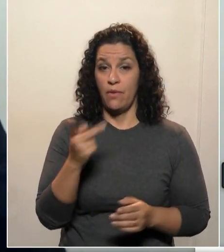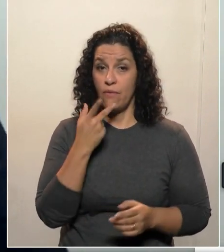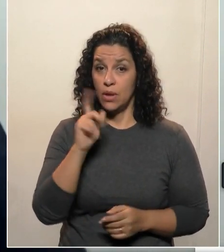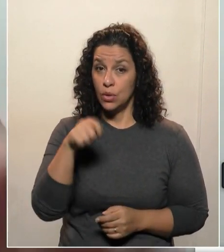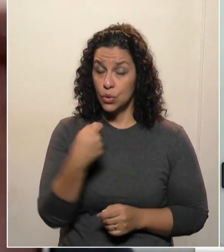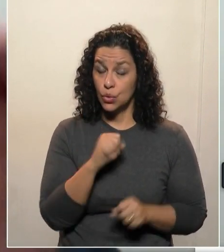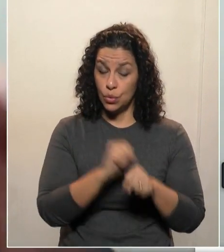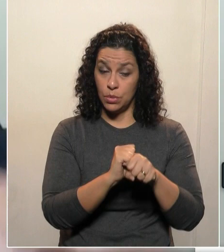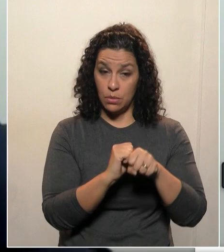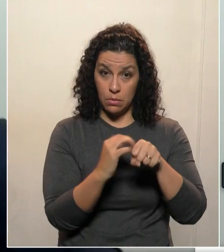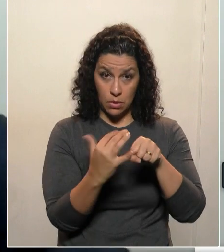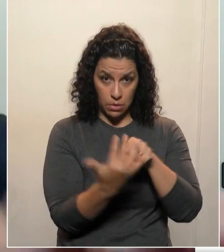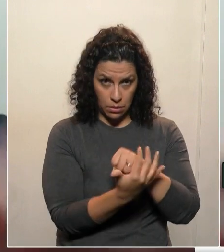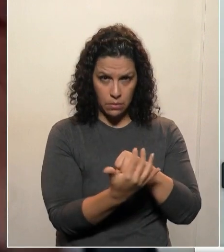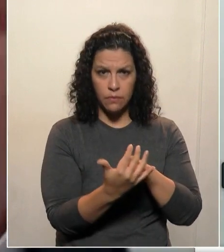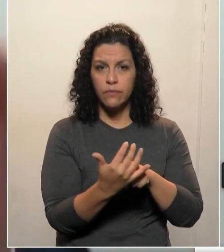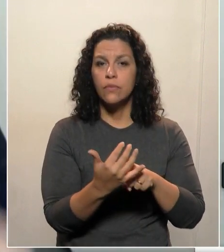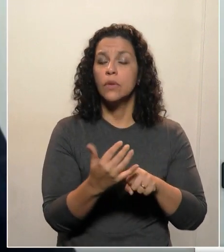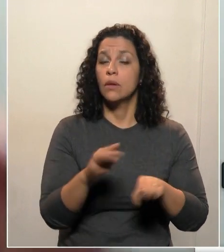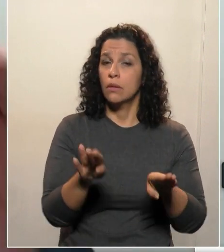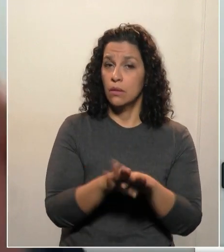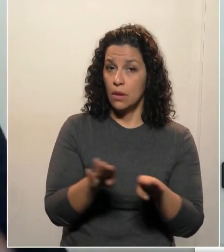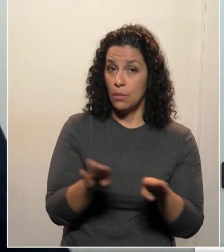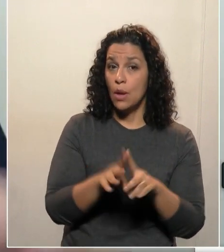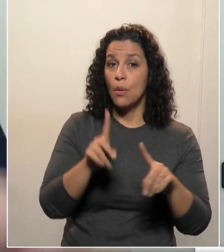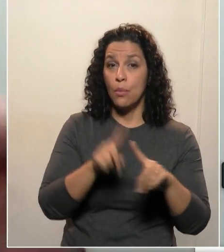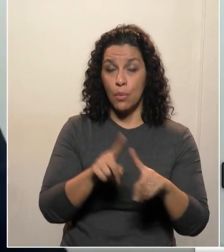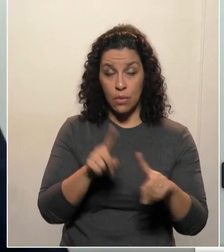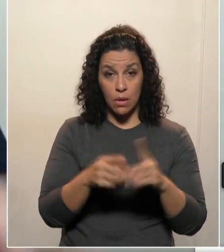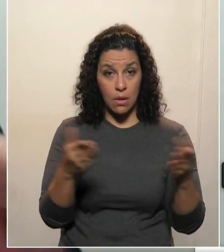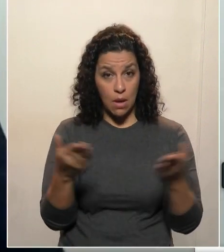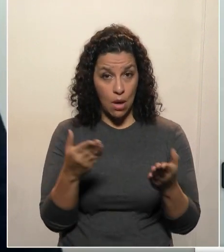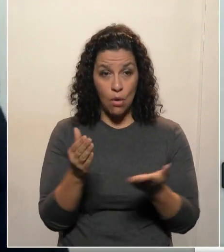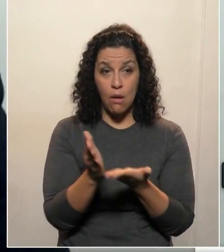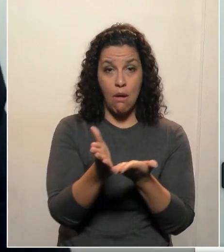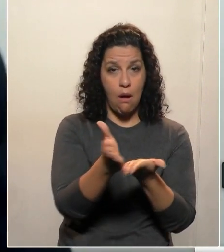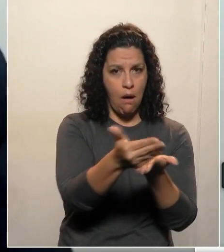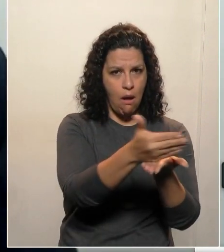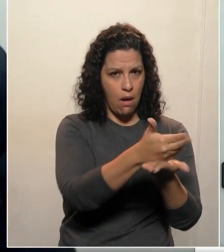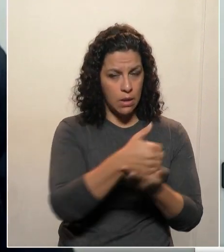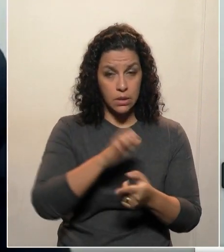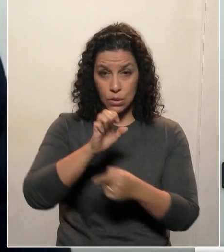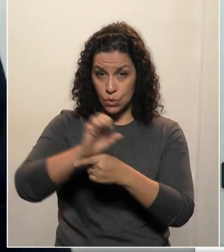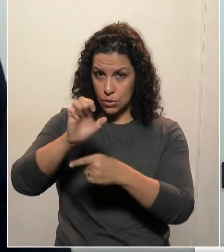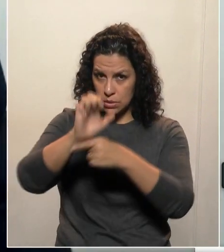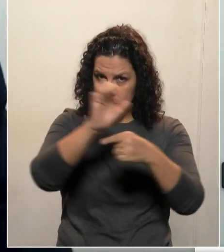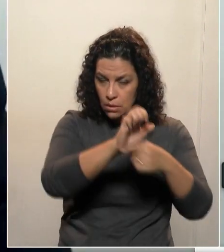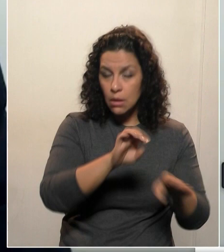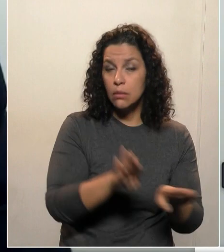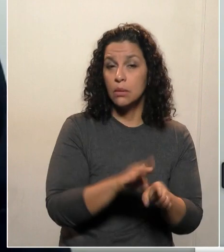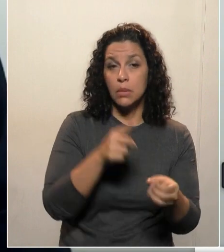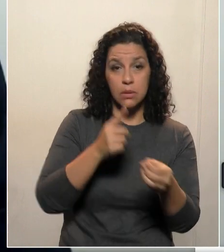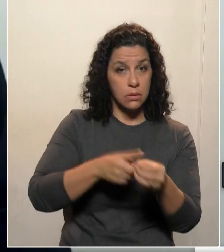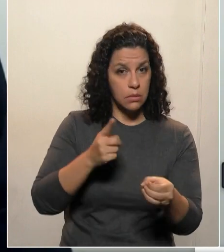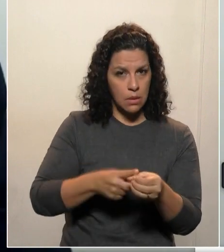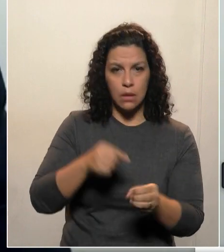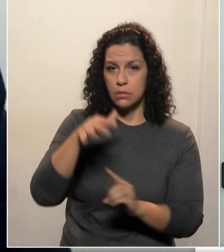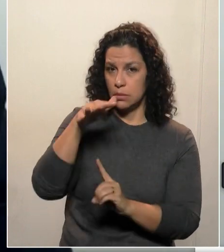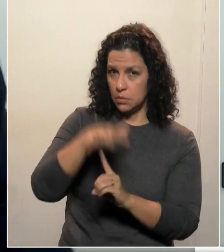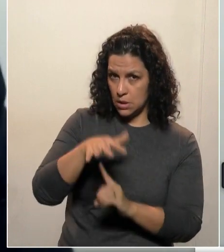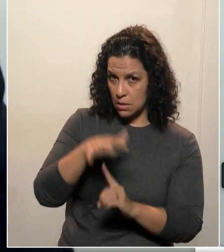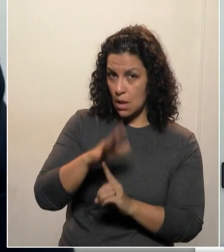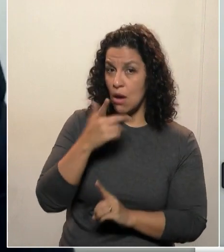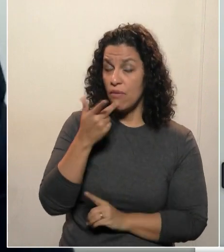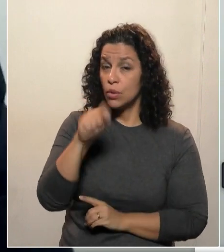função da pandemia, em função da queda brutal da arrecadação dos estados e dos municípios, eu falo aqui em nome do